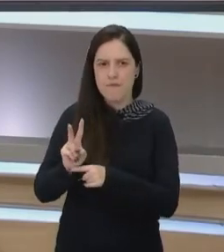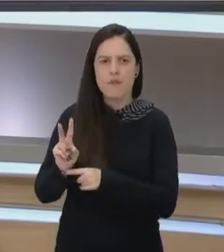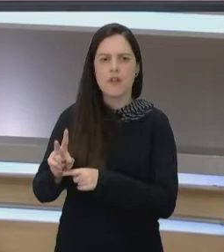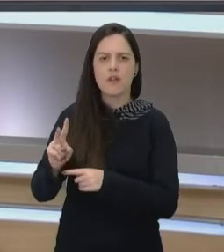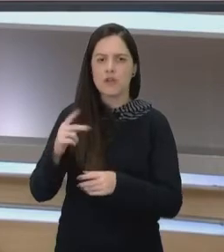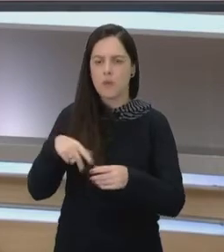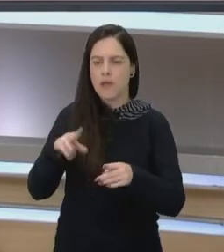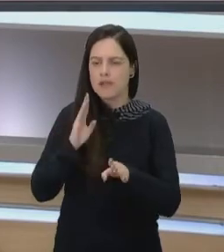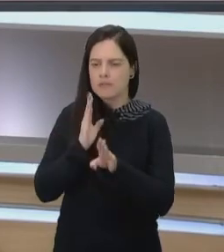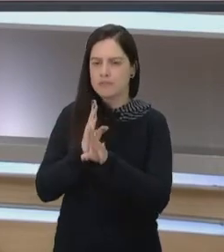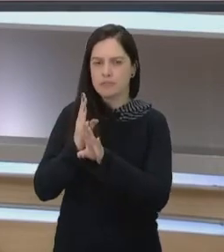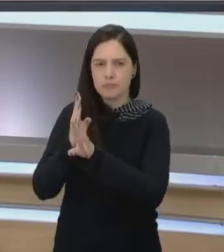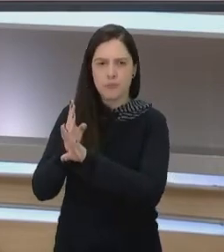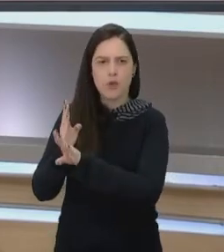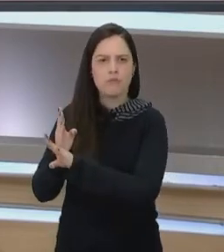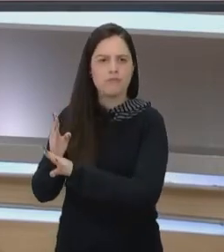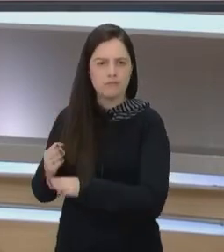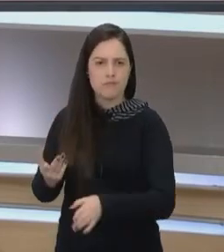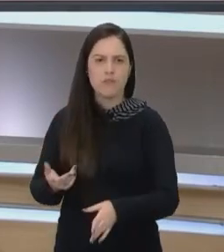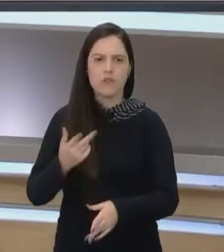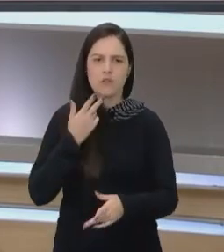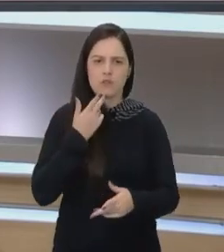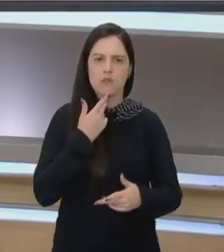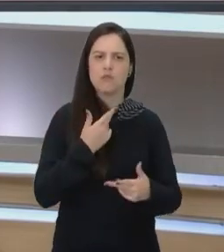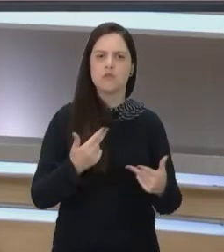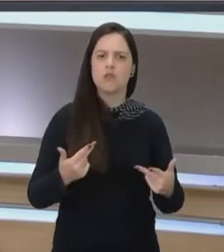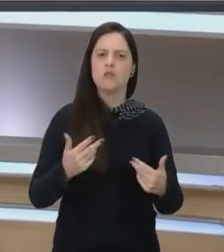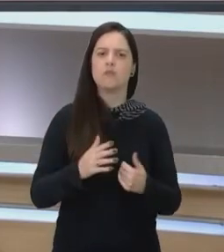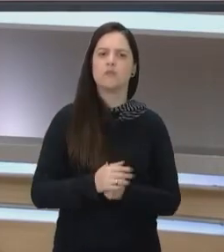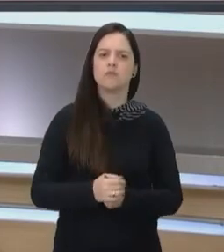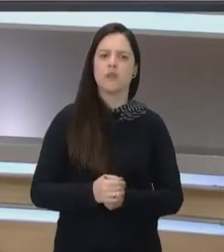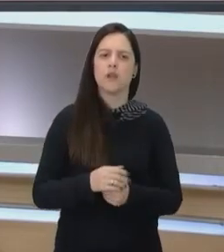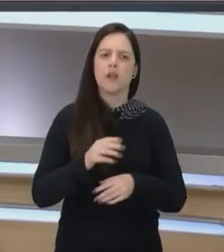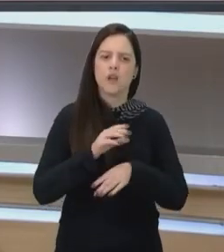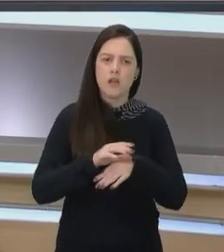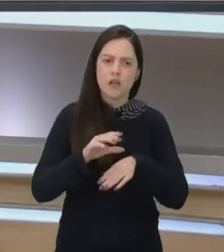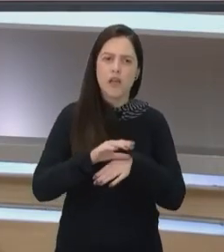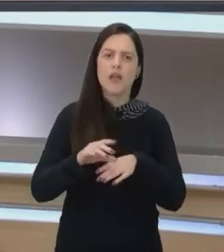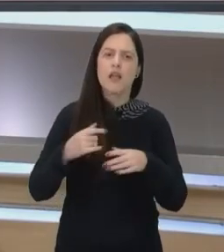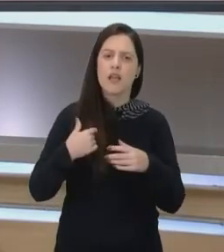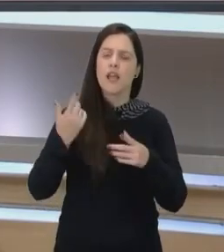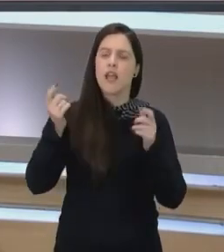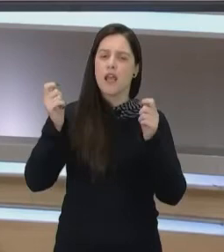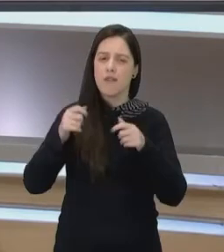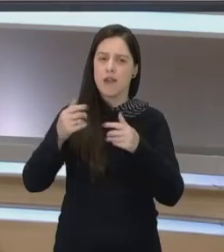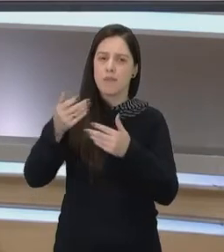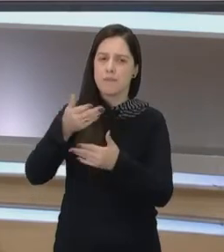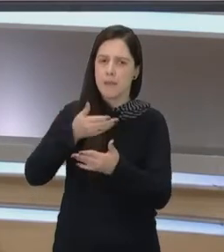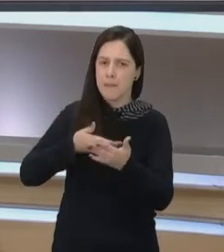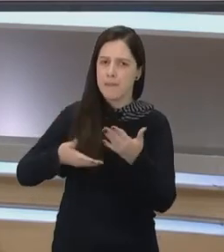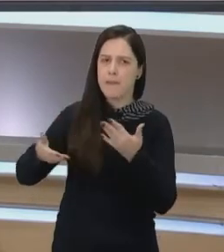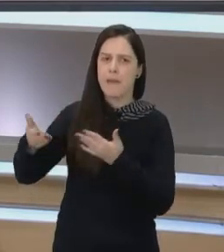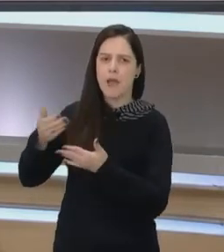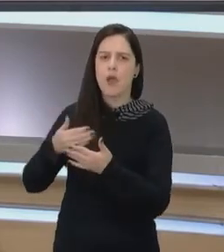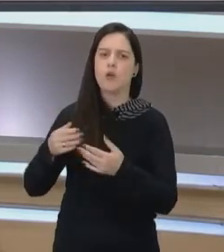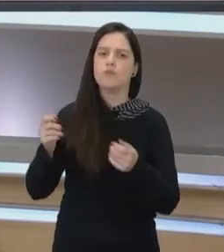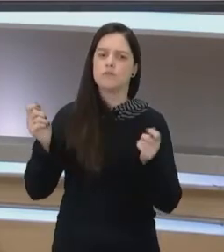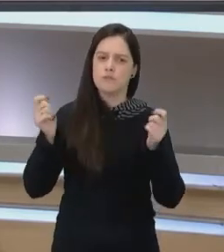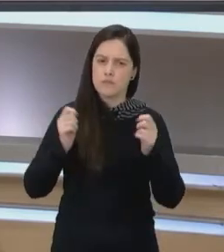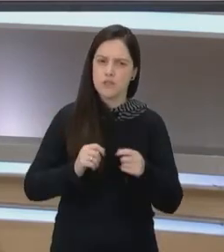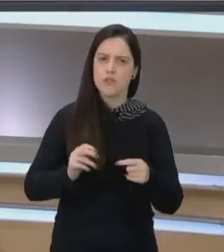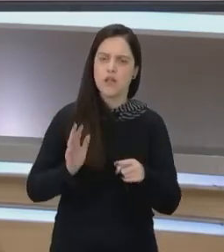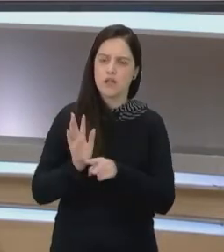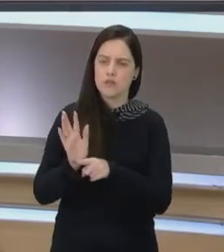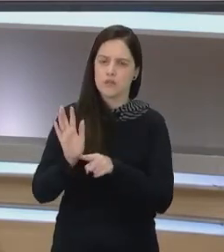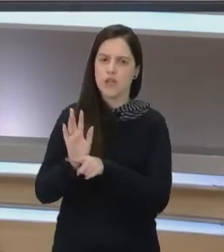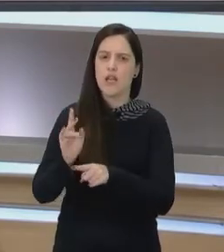empática, que a gente também vai falar nesse curso, e acabam revitimizando, culpabilizando essa